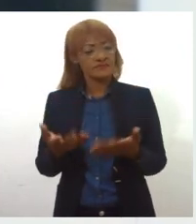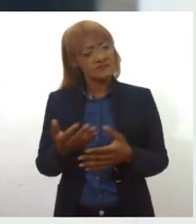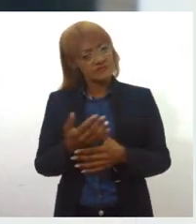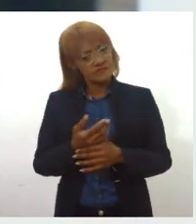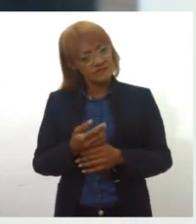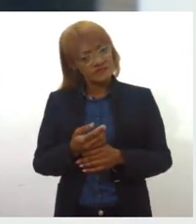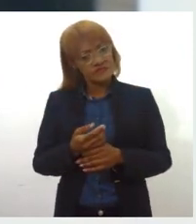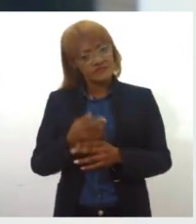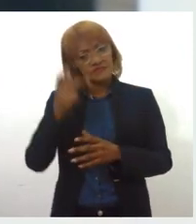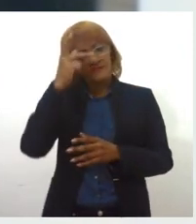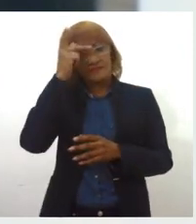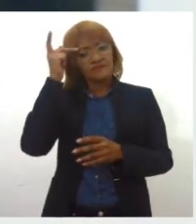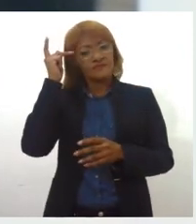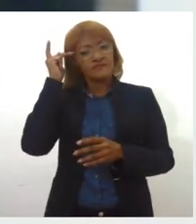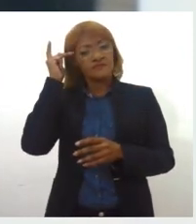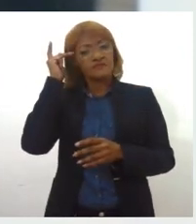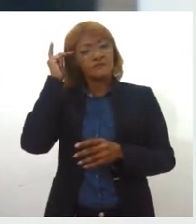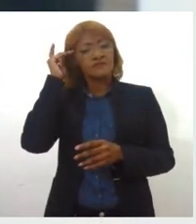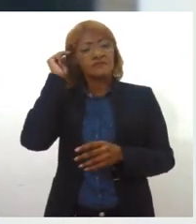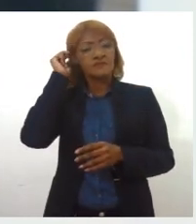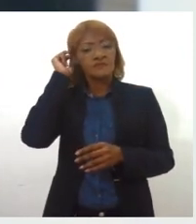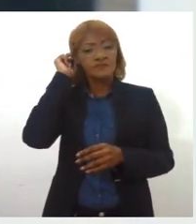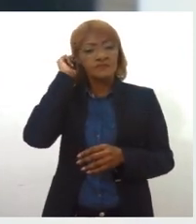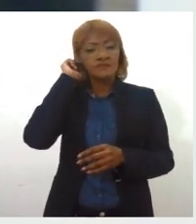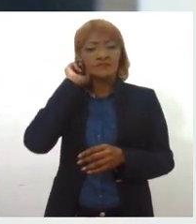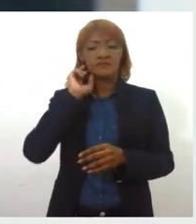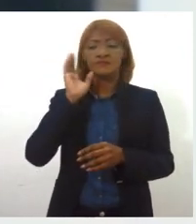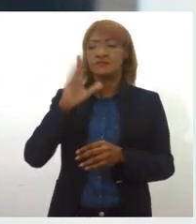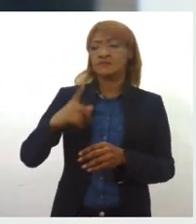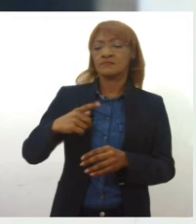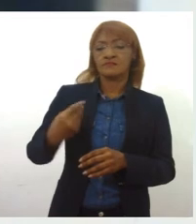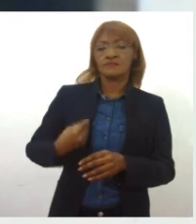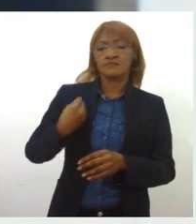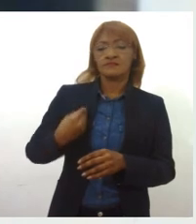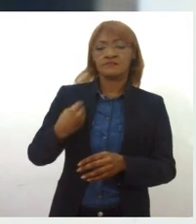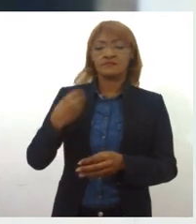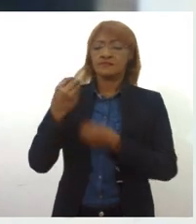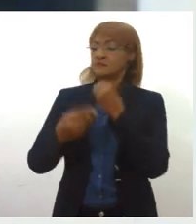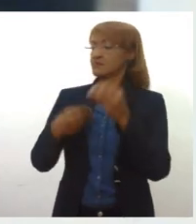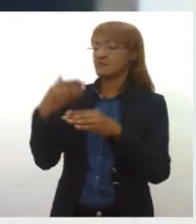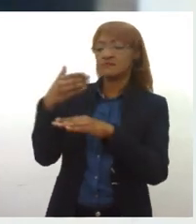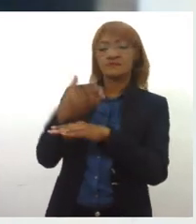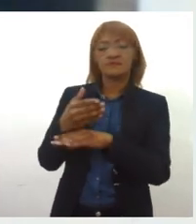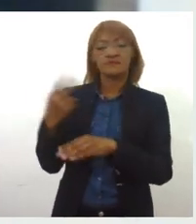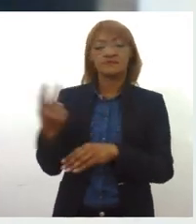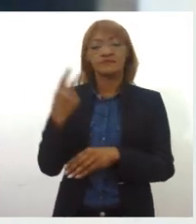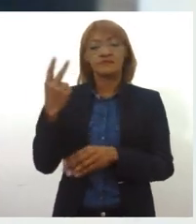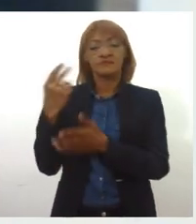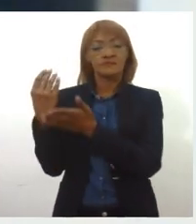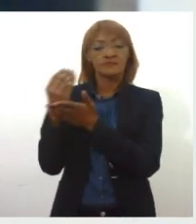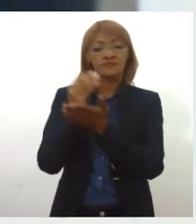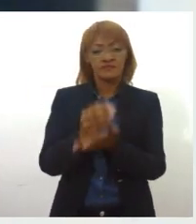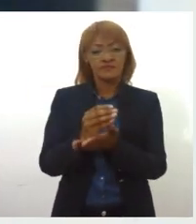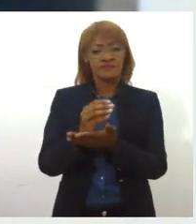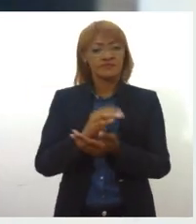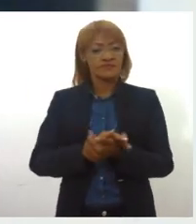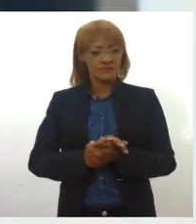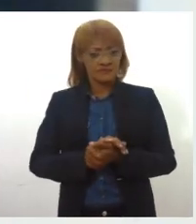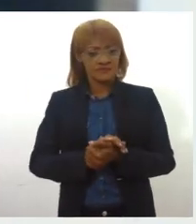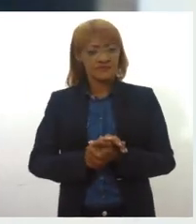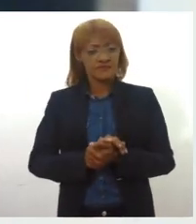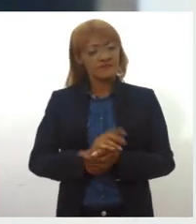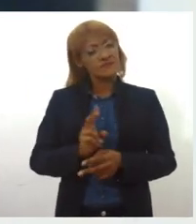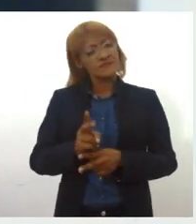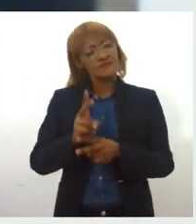competições, que a gente sabe que é tão importante ter essa participação. Então, o governo está aportando aí esse recurso, na ordem de 200 mil reais,